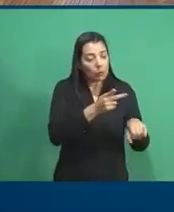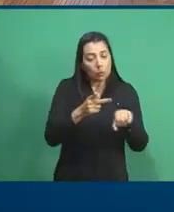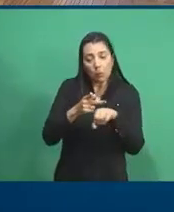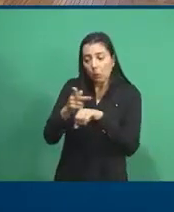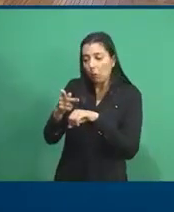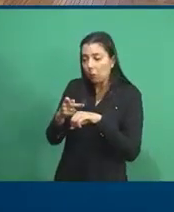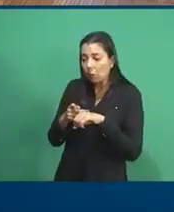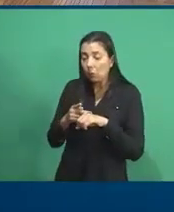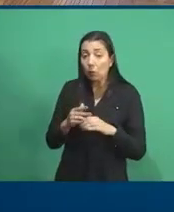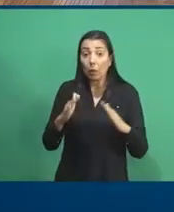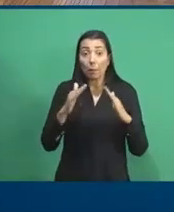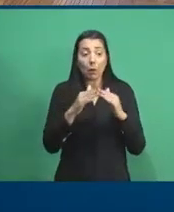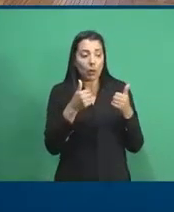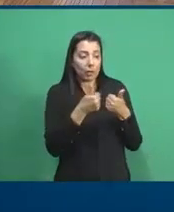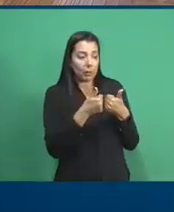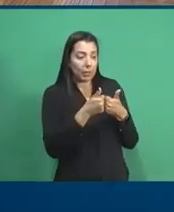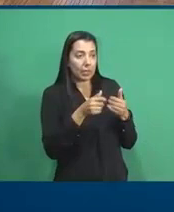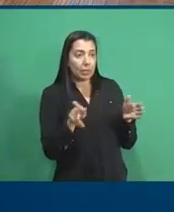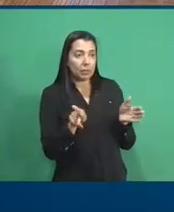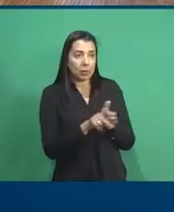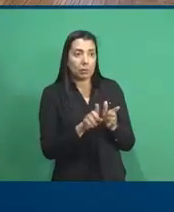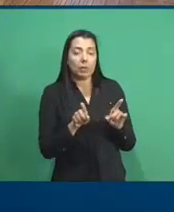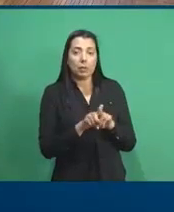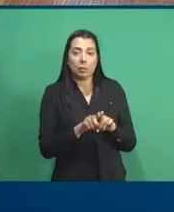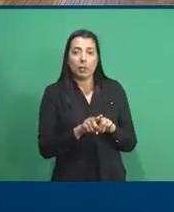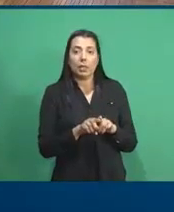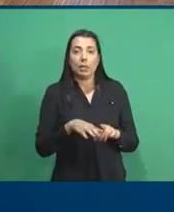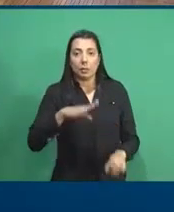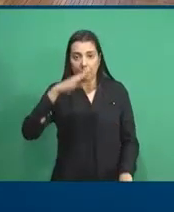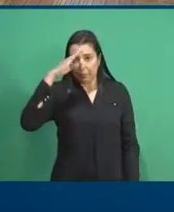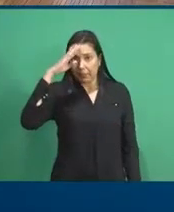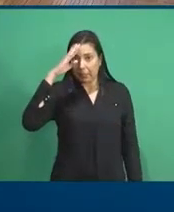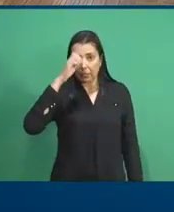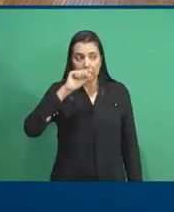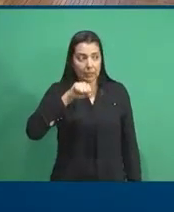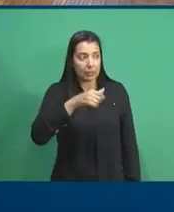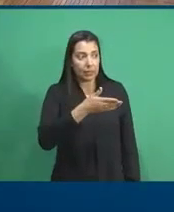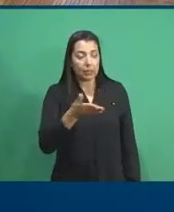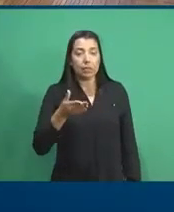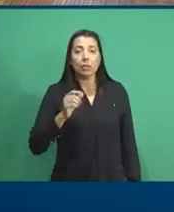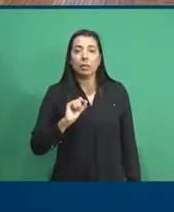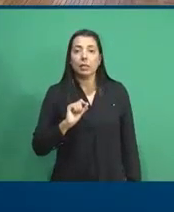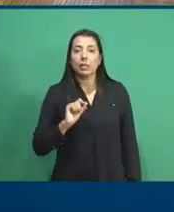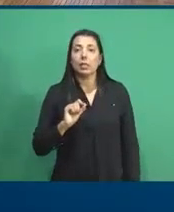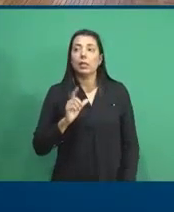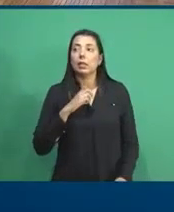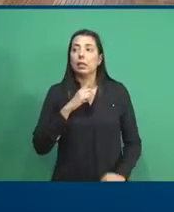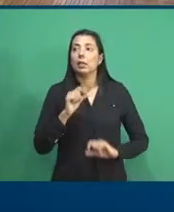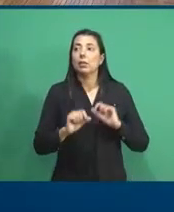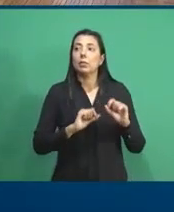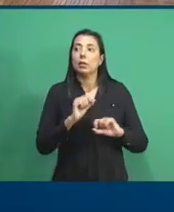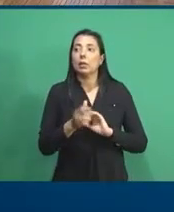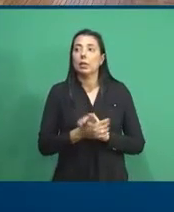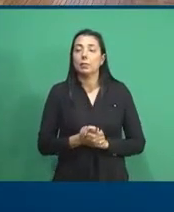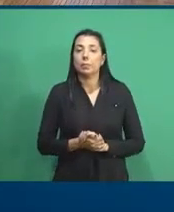o pessoal que mora próximo à floresta, ou até mesmo os militares, eles são, então, acometidos